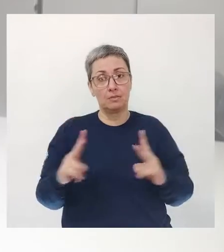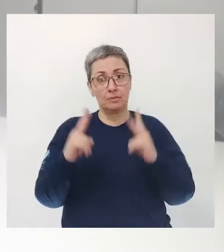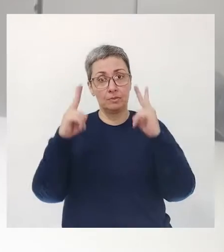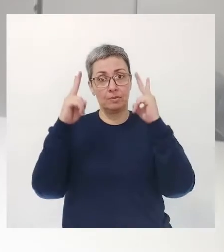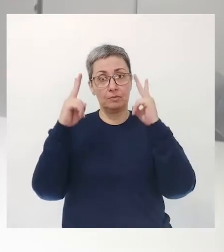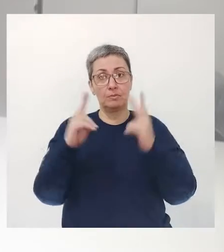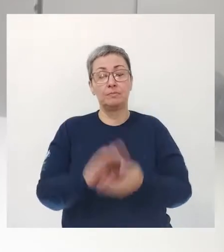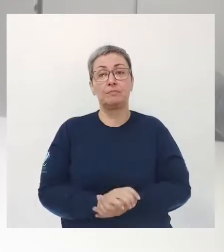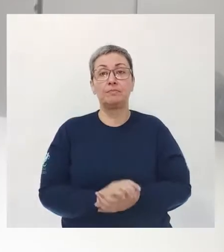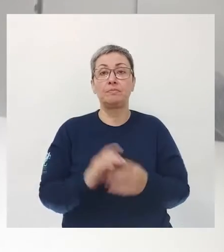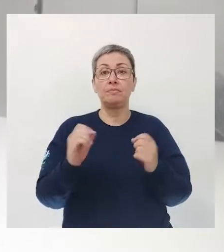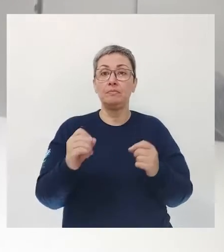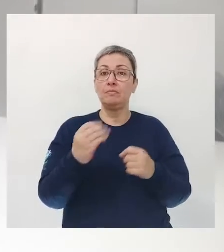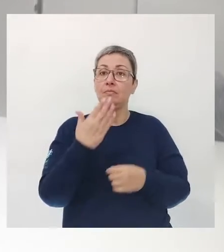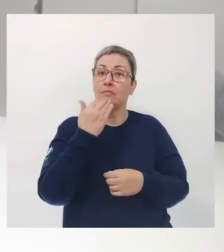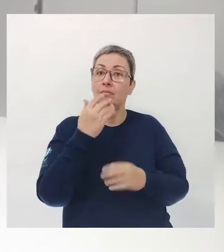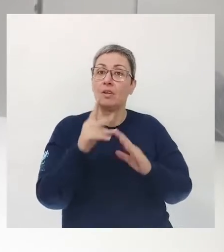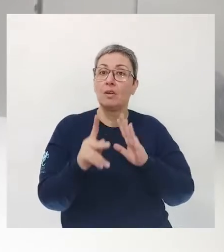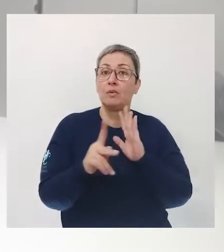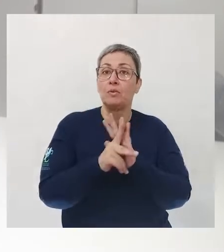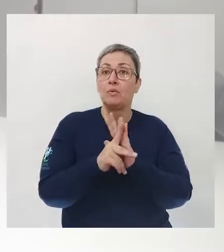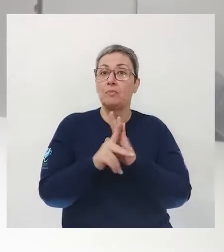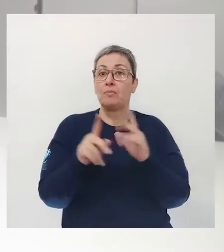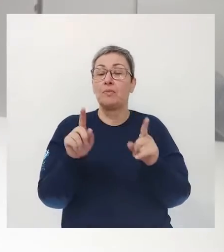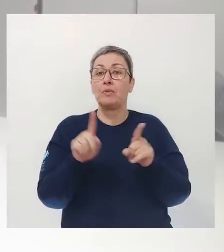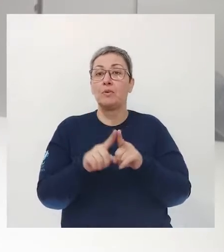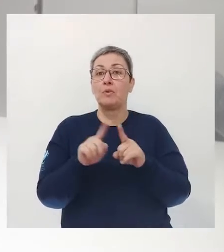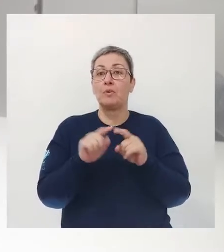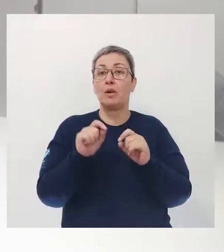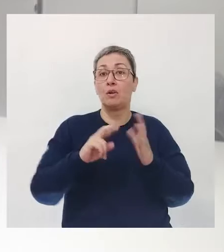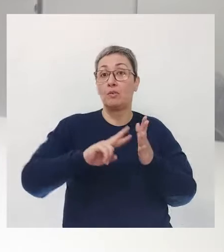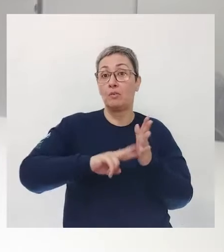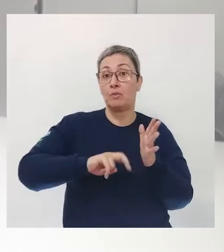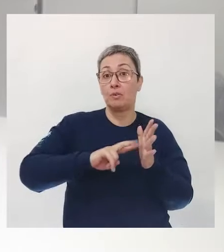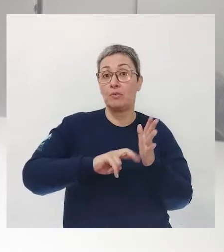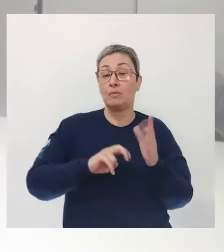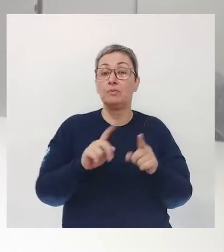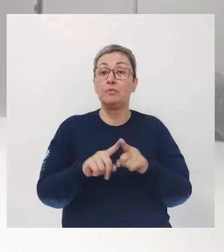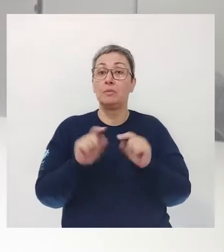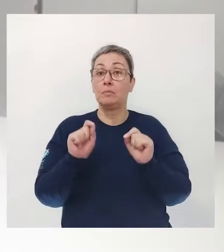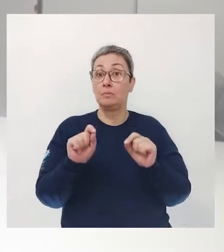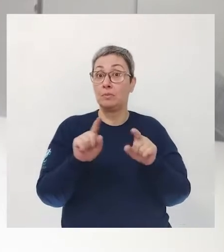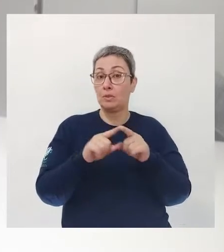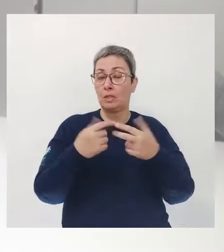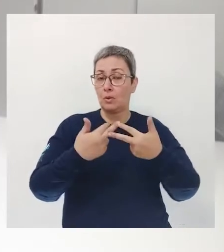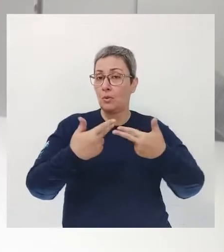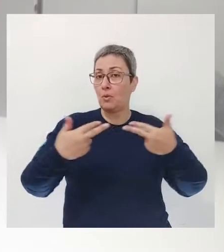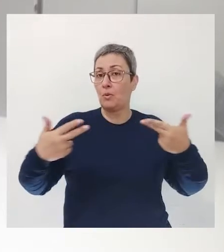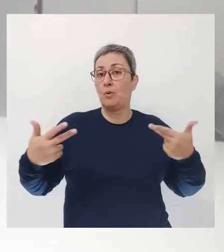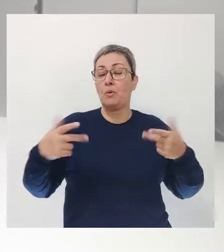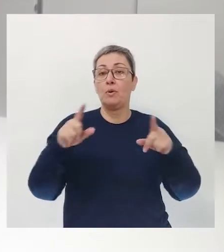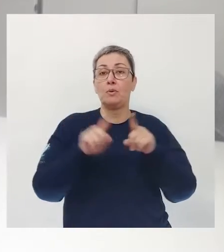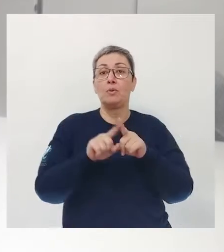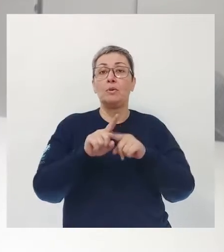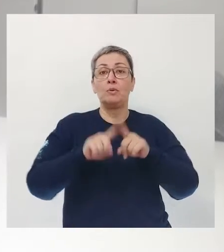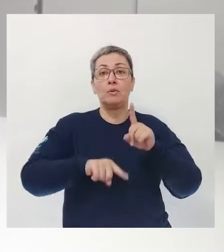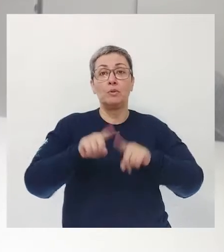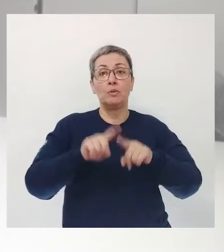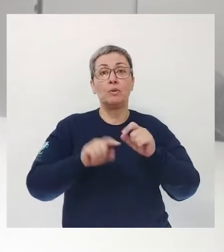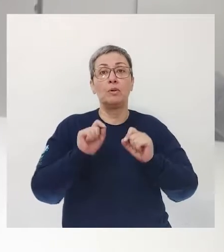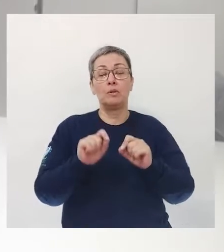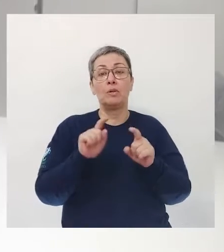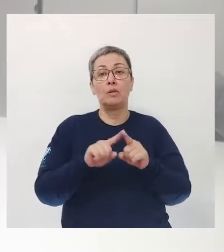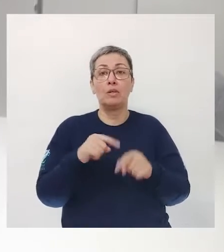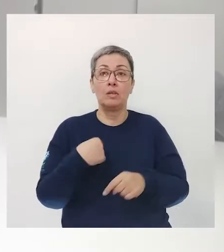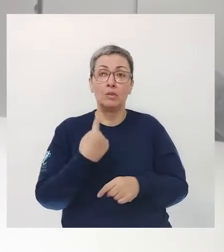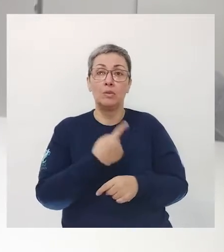valorizado. A comida típica, o vocabulário e tantas outras coisas aí